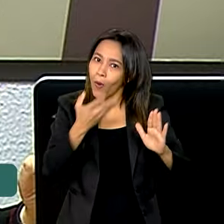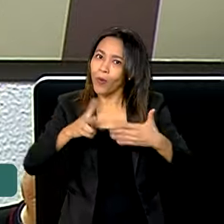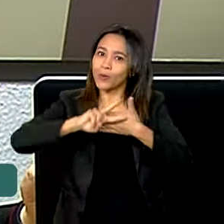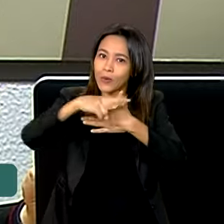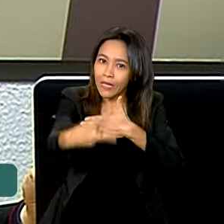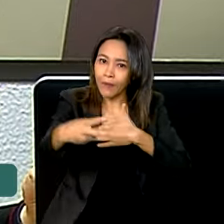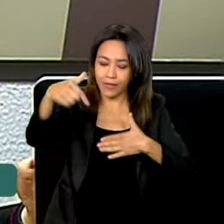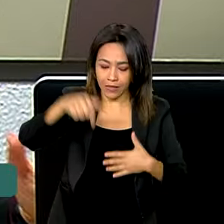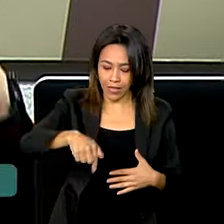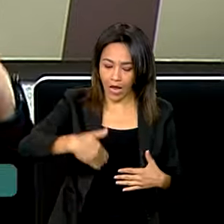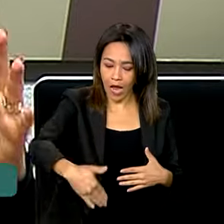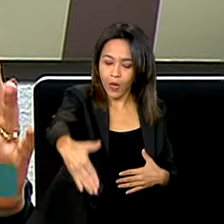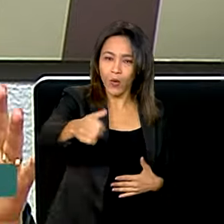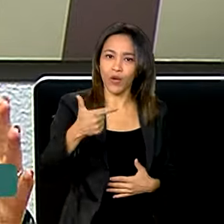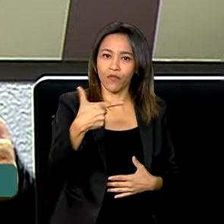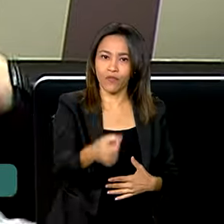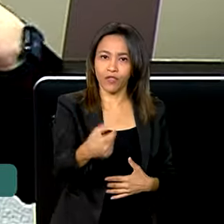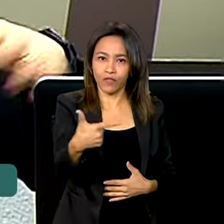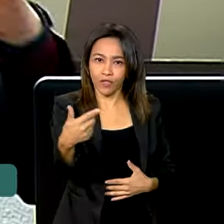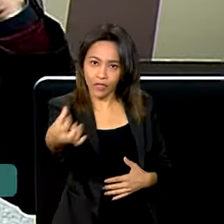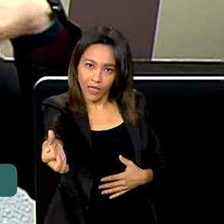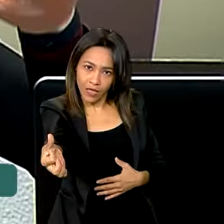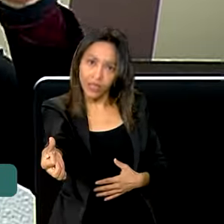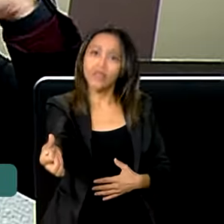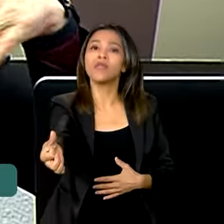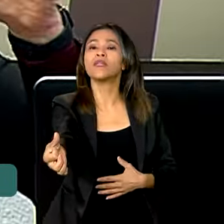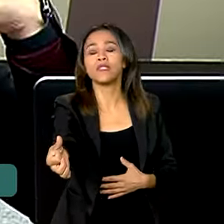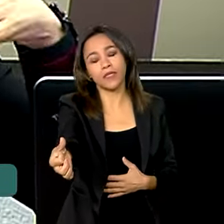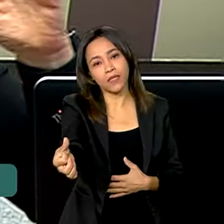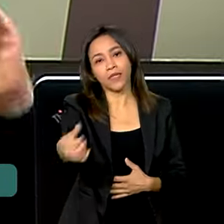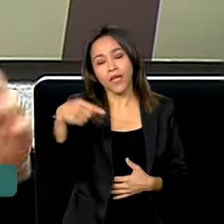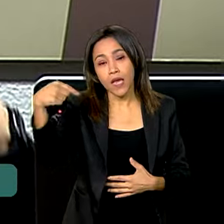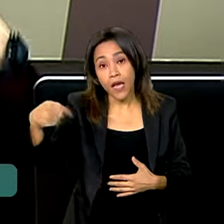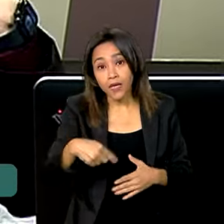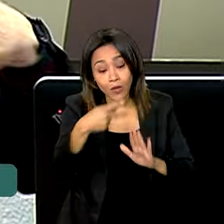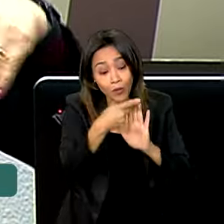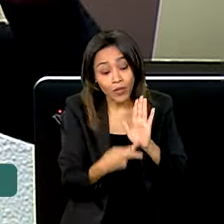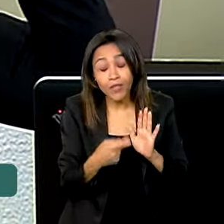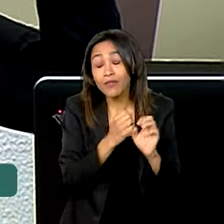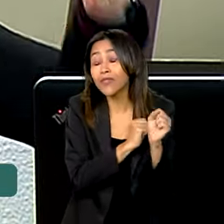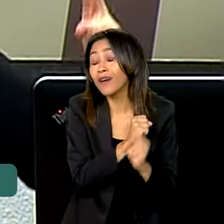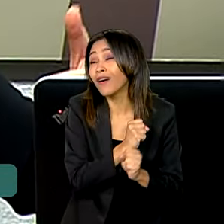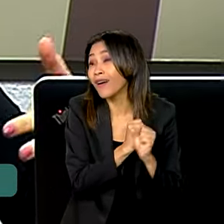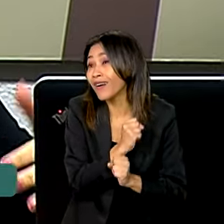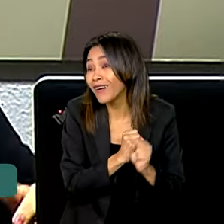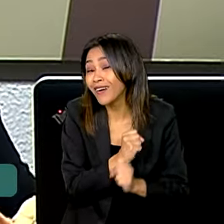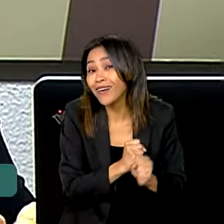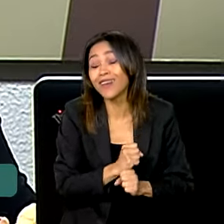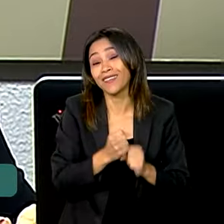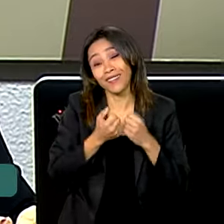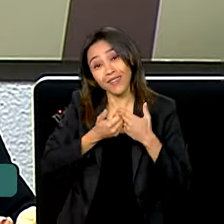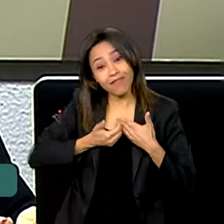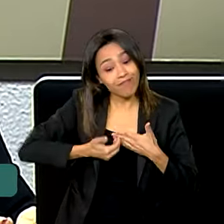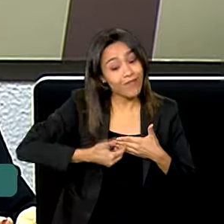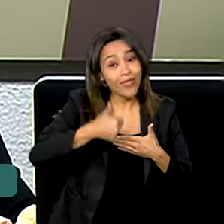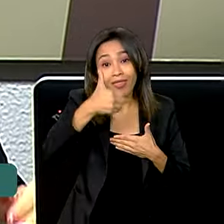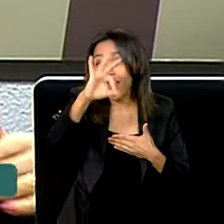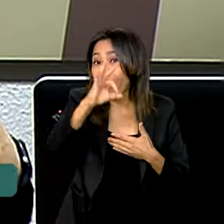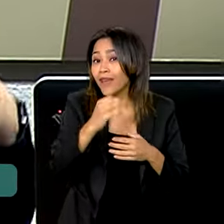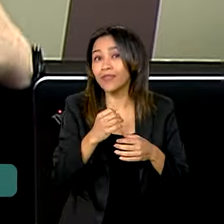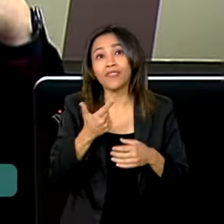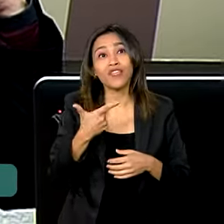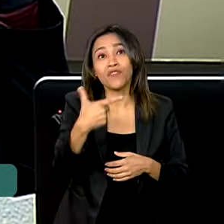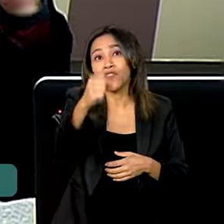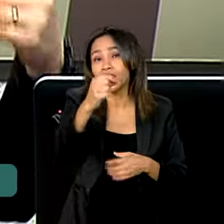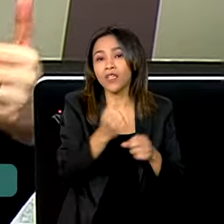agora, de 2026, já começa a render frutos, mas ele é um projeto de décadas. Quer dizer, daqui a dez anos nós vamos estar falando dele, daqui a 20